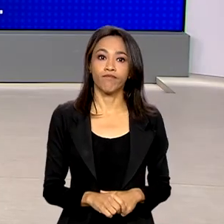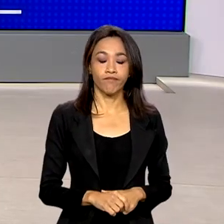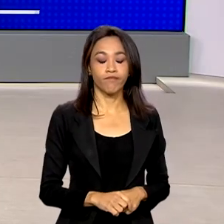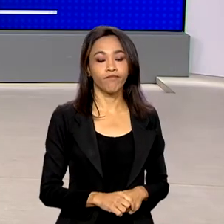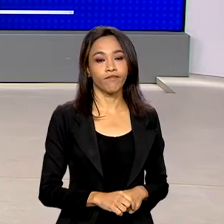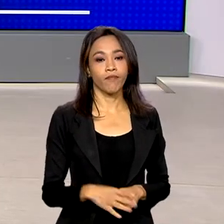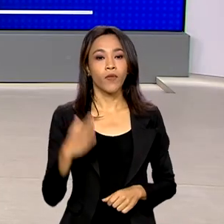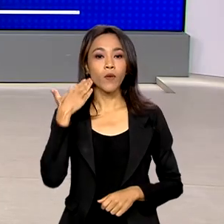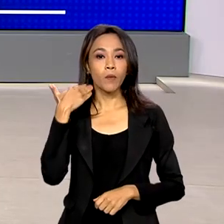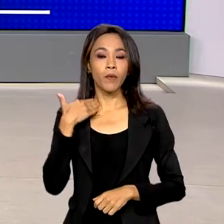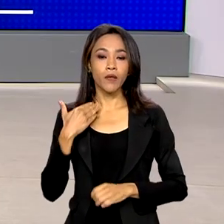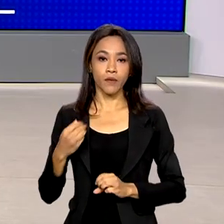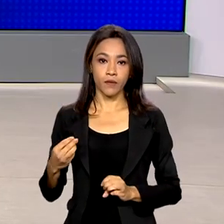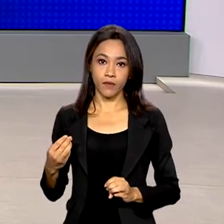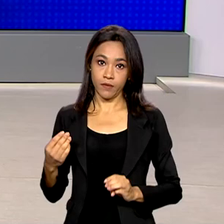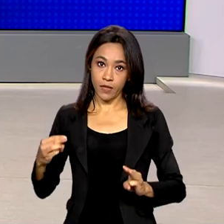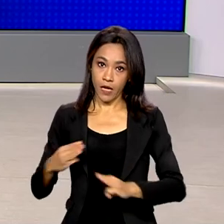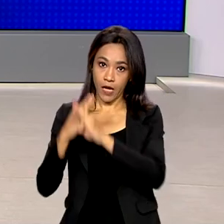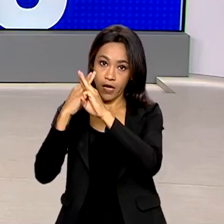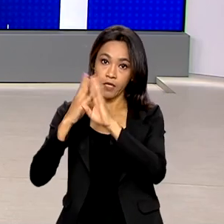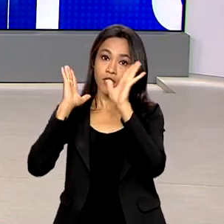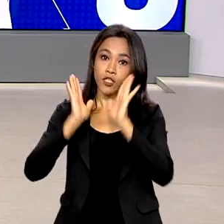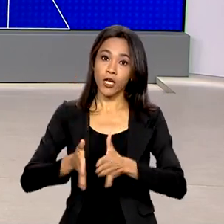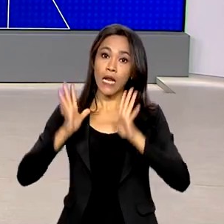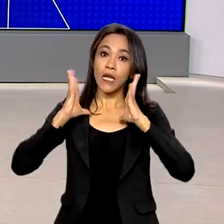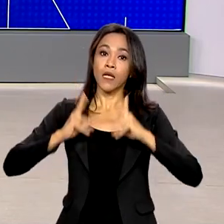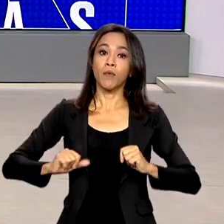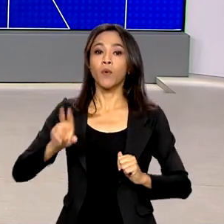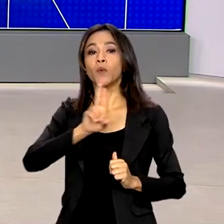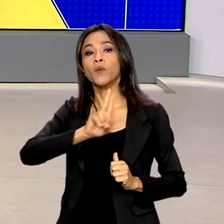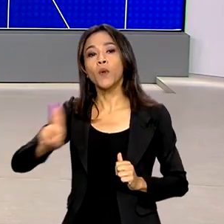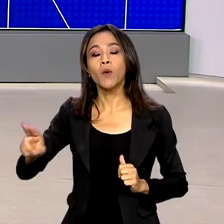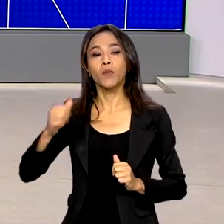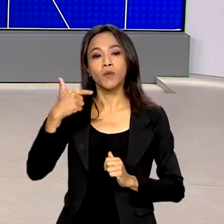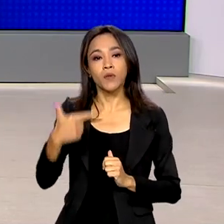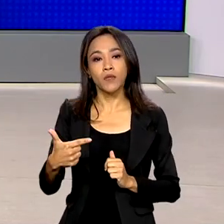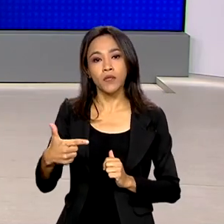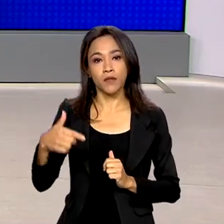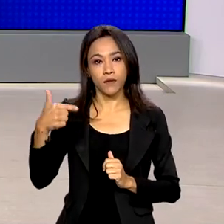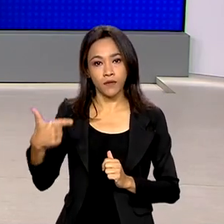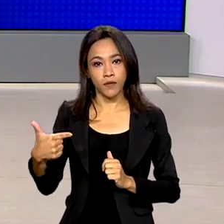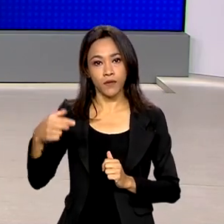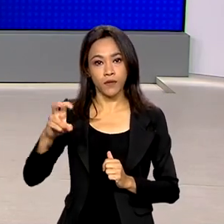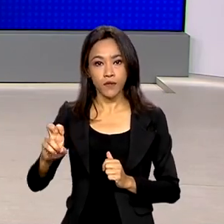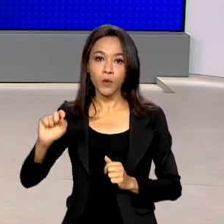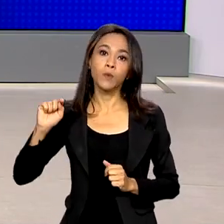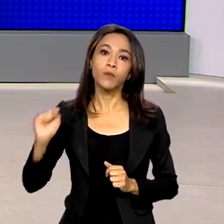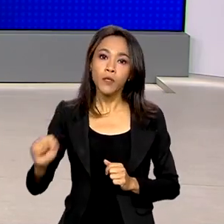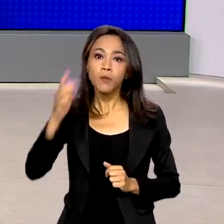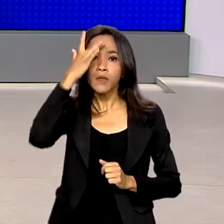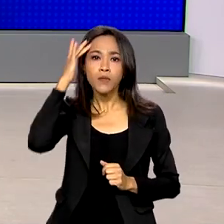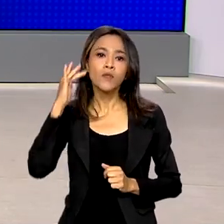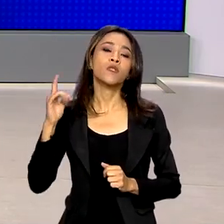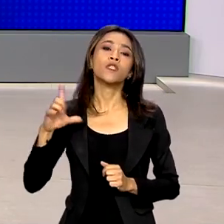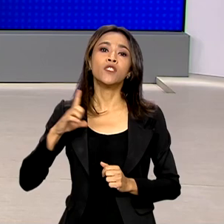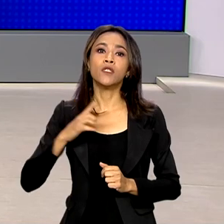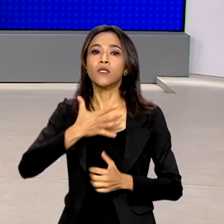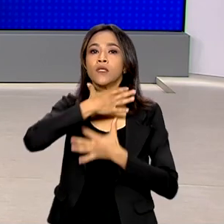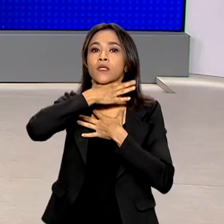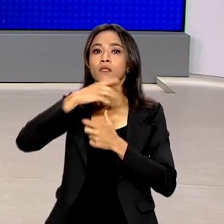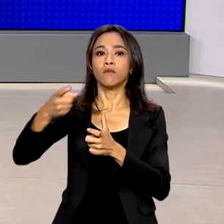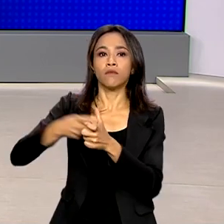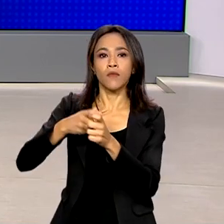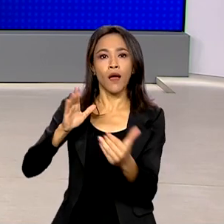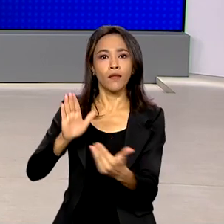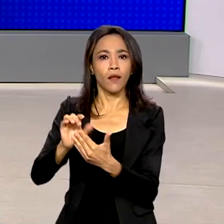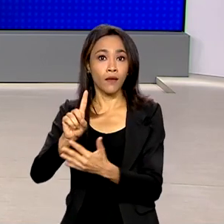A Caixa já limpou o nome de pelo menos 225 mil clientes que tinham débitos de até 100 reais